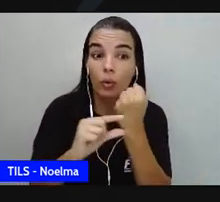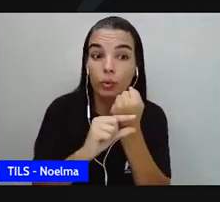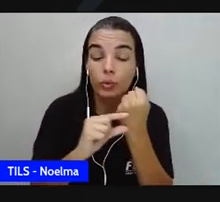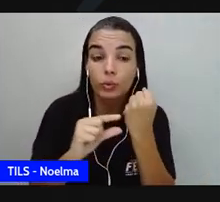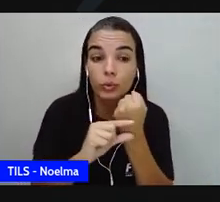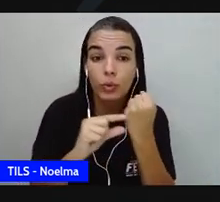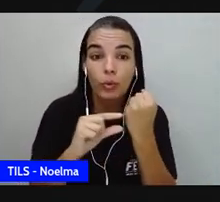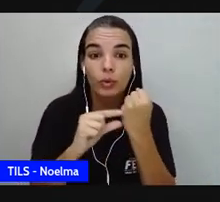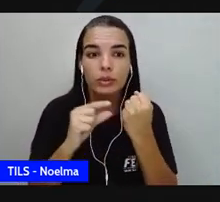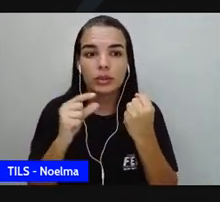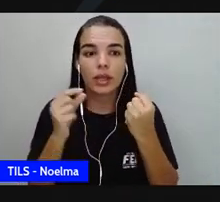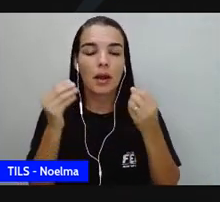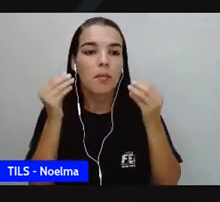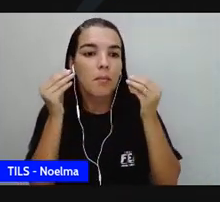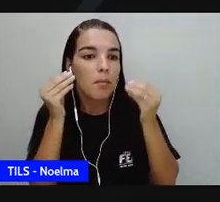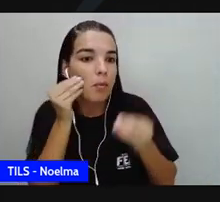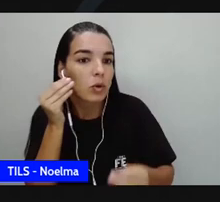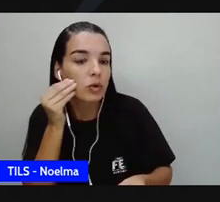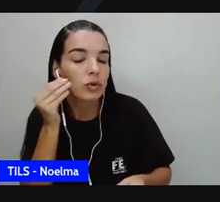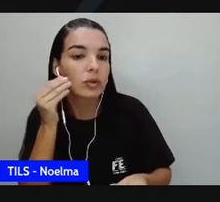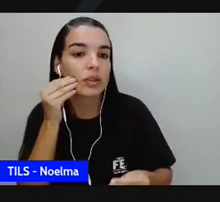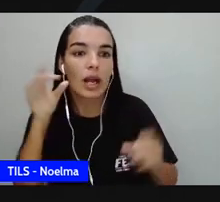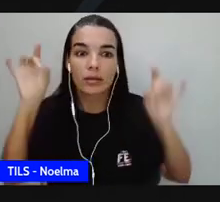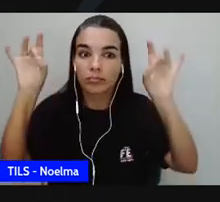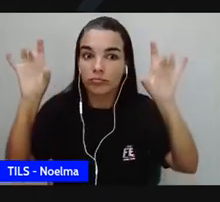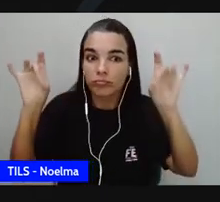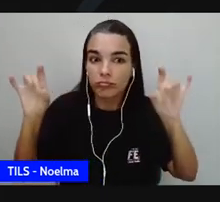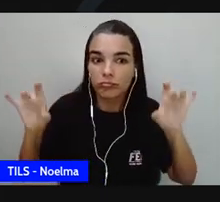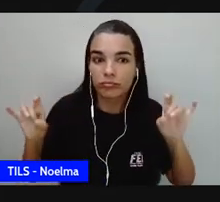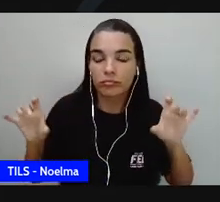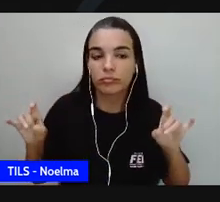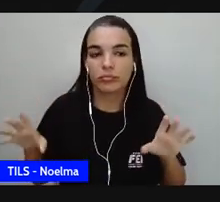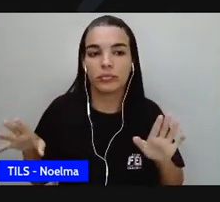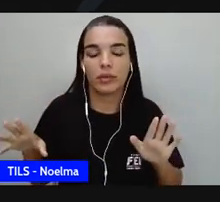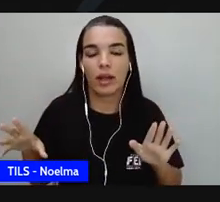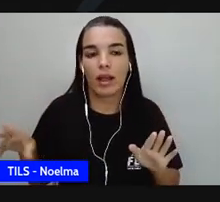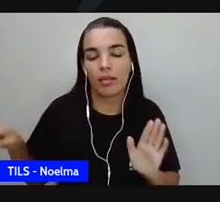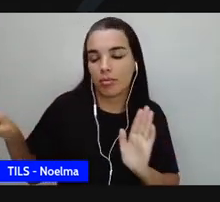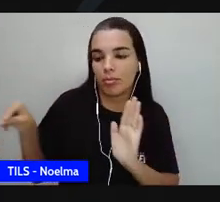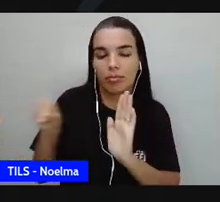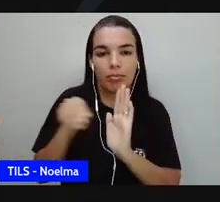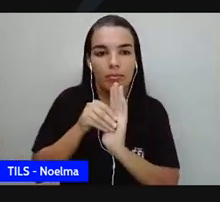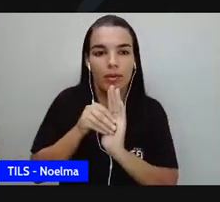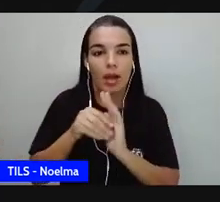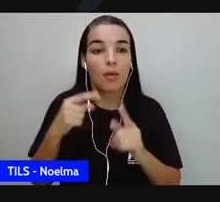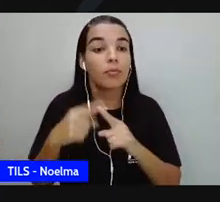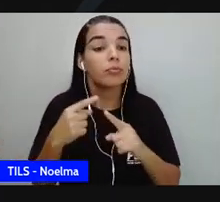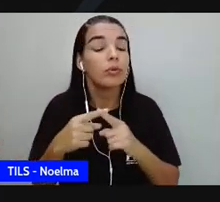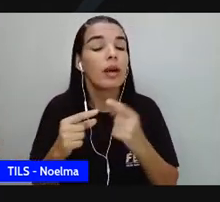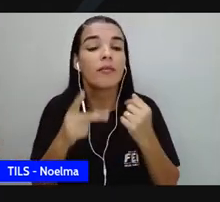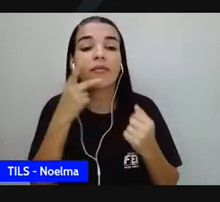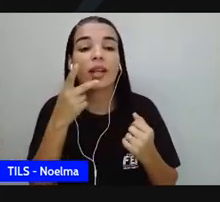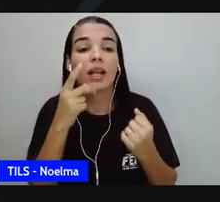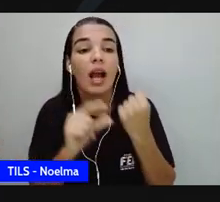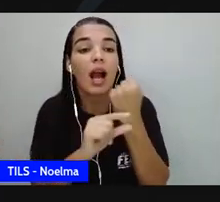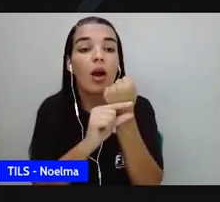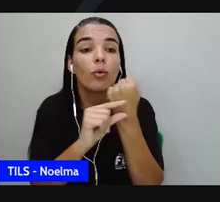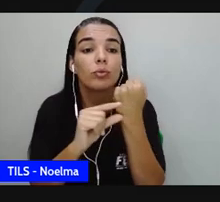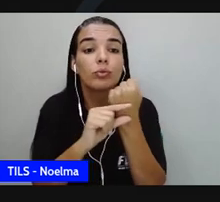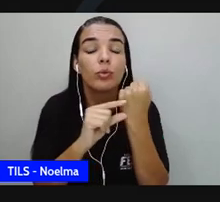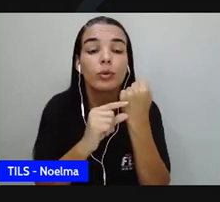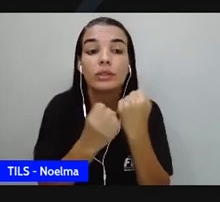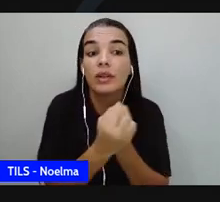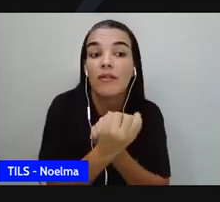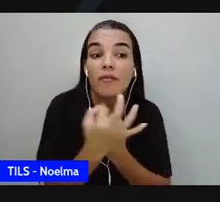destacando como referência de leitura na nossa vida. Eu falei autores, porque eu estou considerando que cada um de vocês que